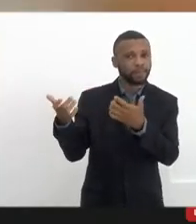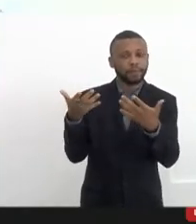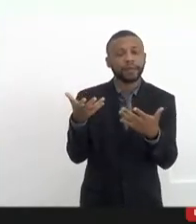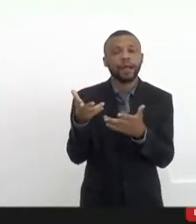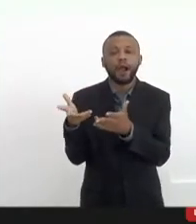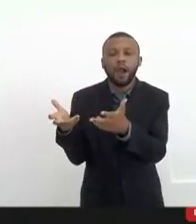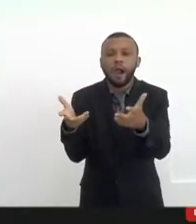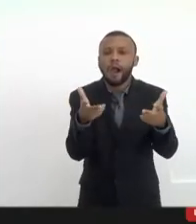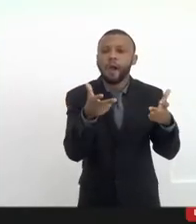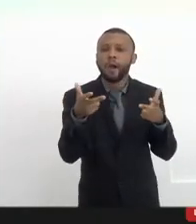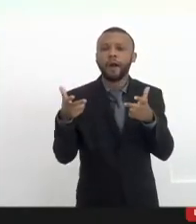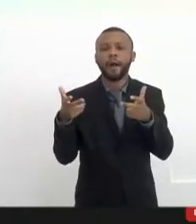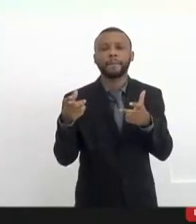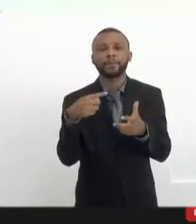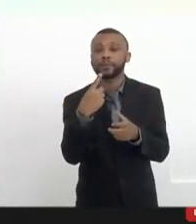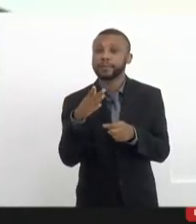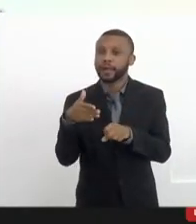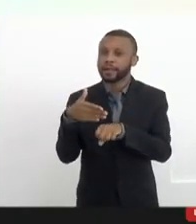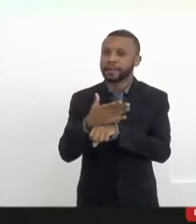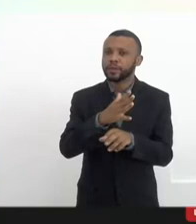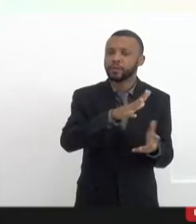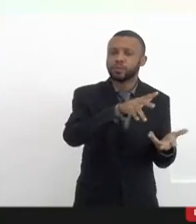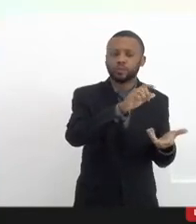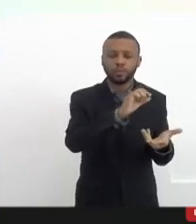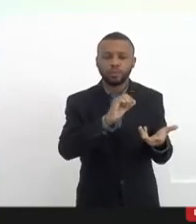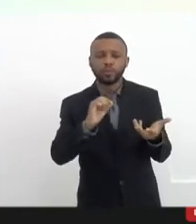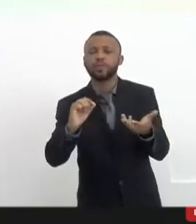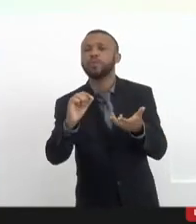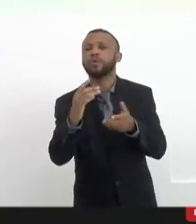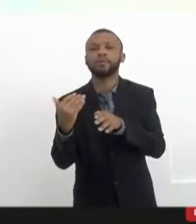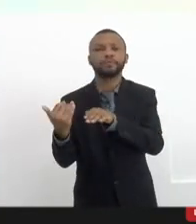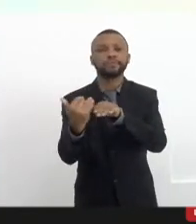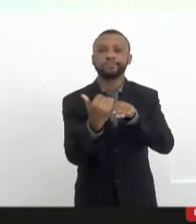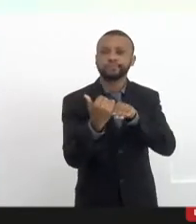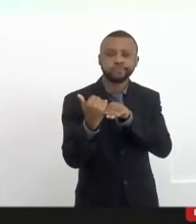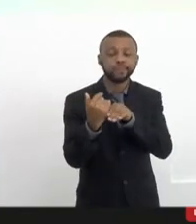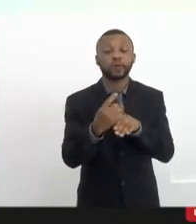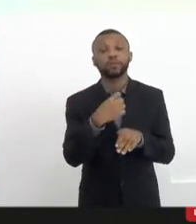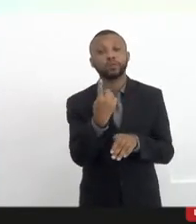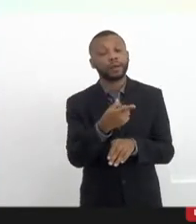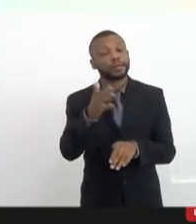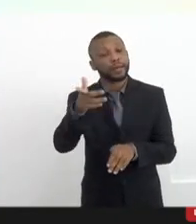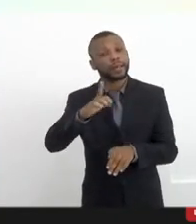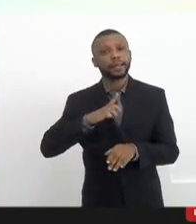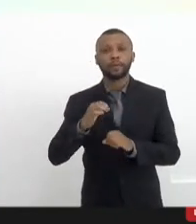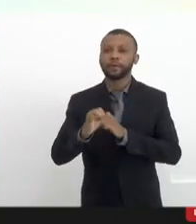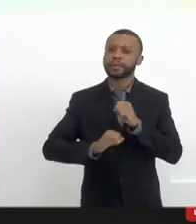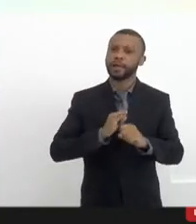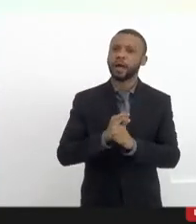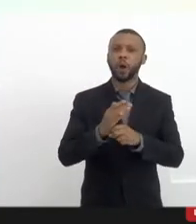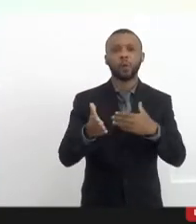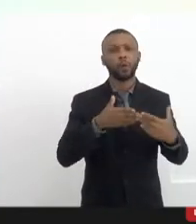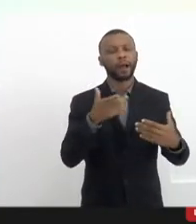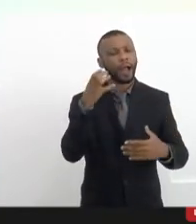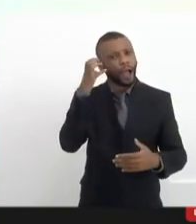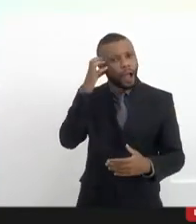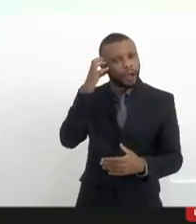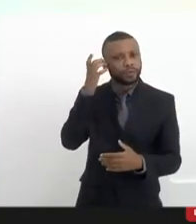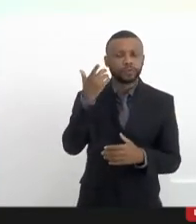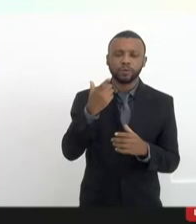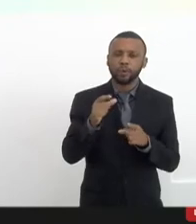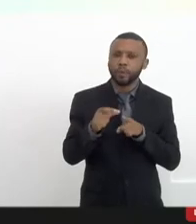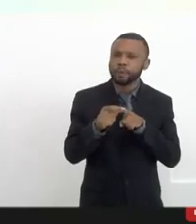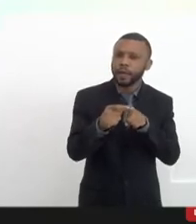meio de comunicação para nós ter acesso no mundo inteiro. Nós já temos isso com a internet. hoje qualquer rádio comunitária pode ter